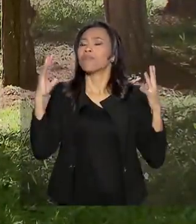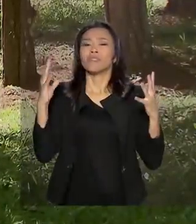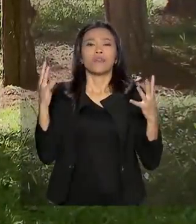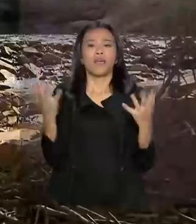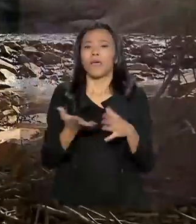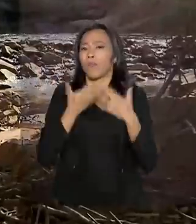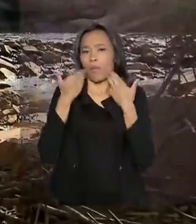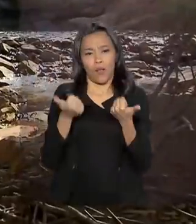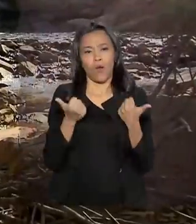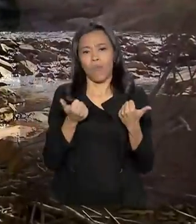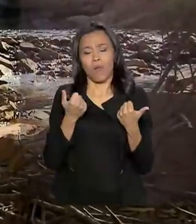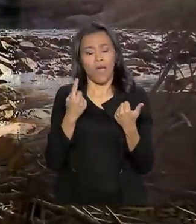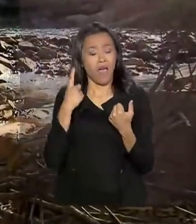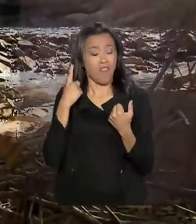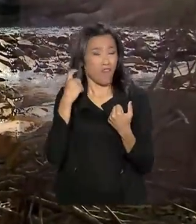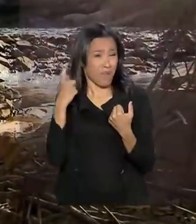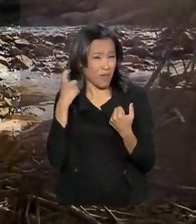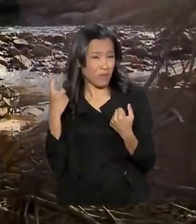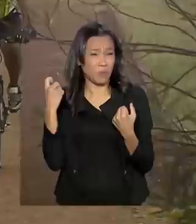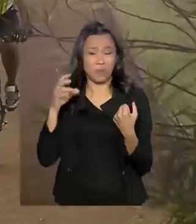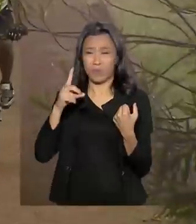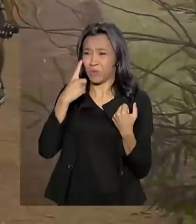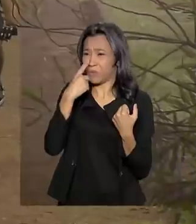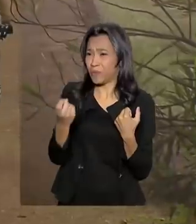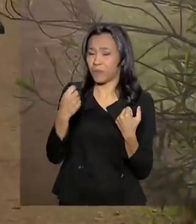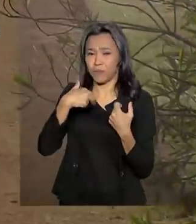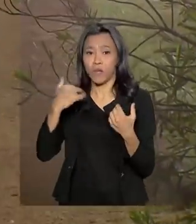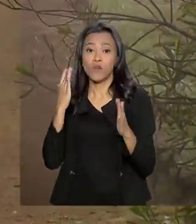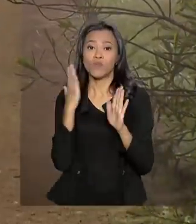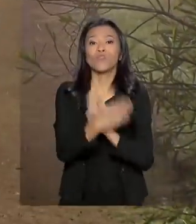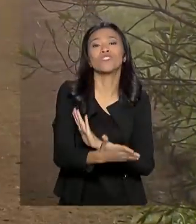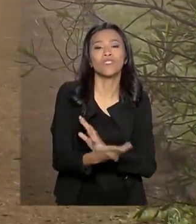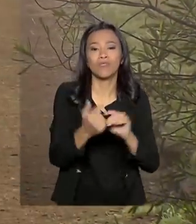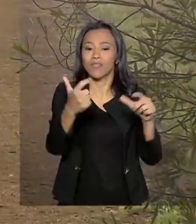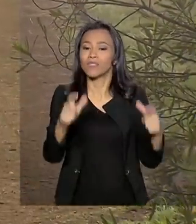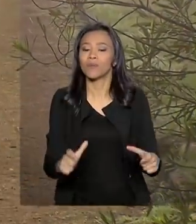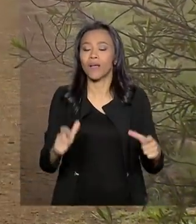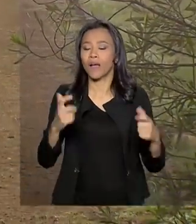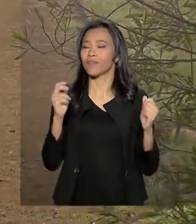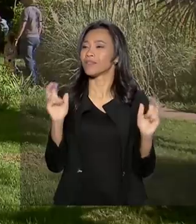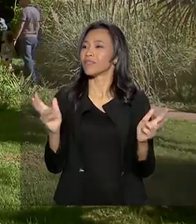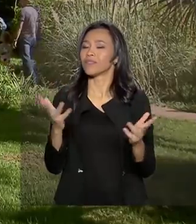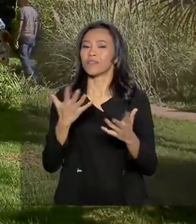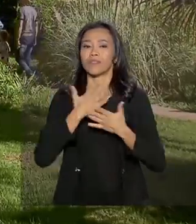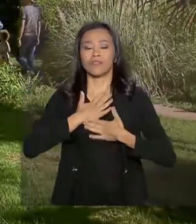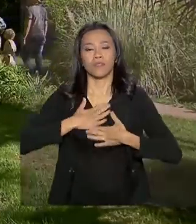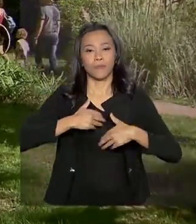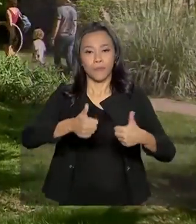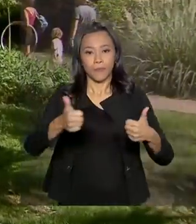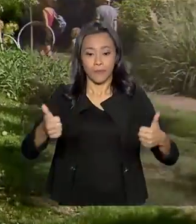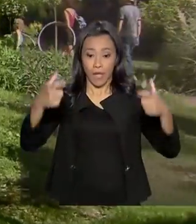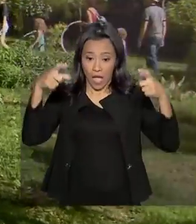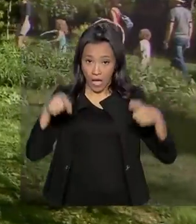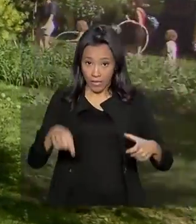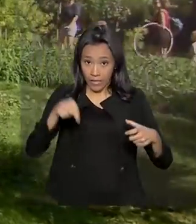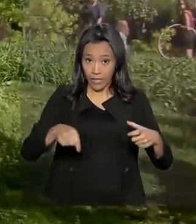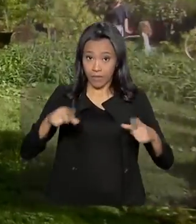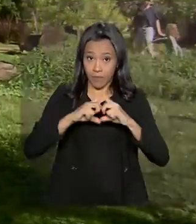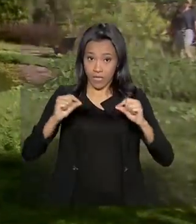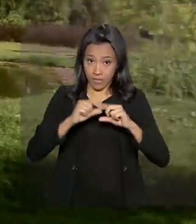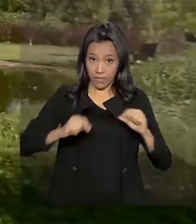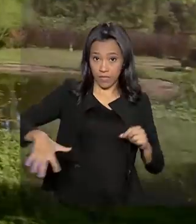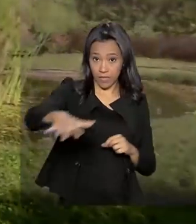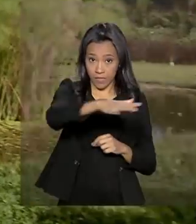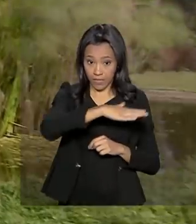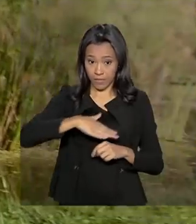fugir do barulho, da poluição do ar e para praticar atividades ao ar livre. O Jardim Botânico aqui de Brasília,